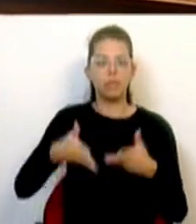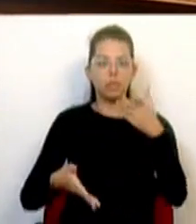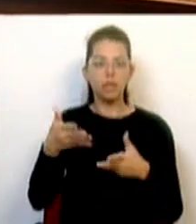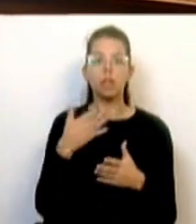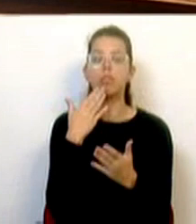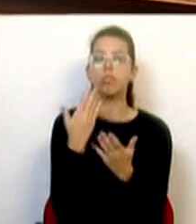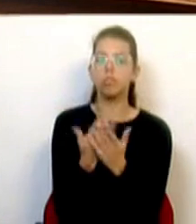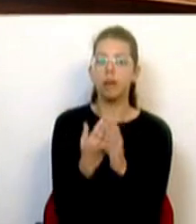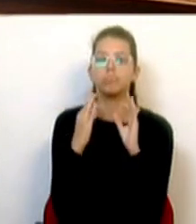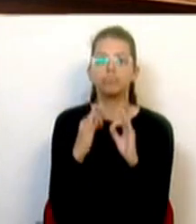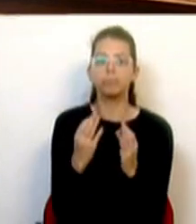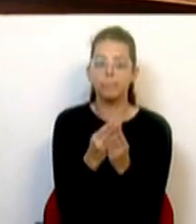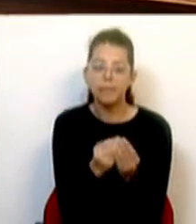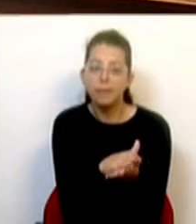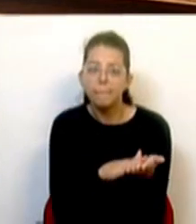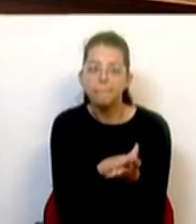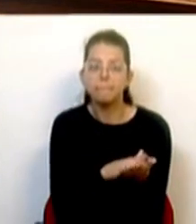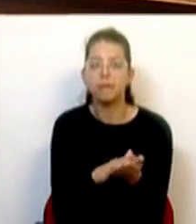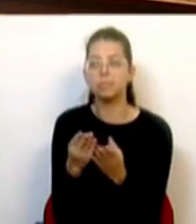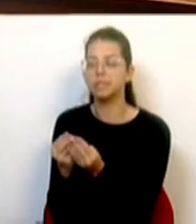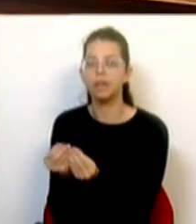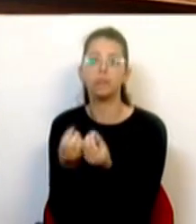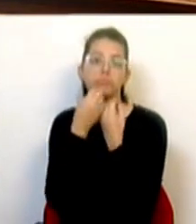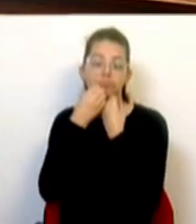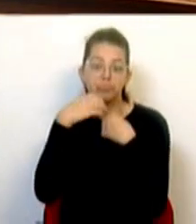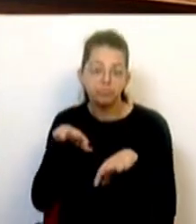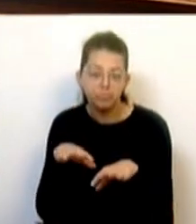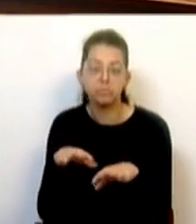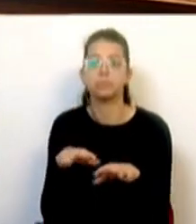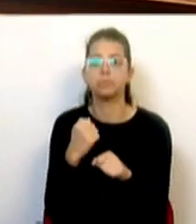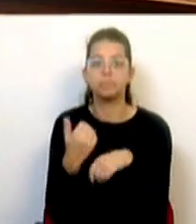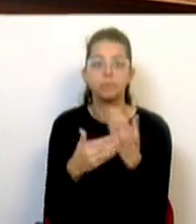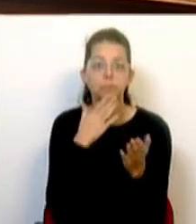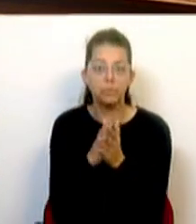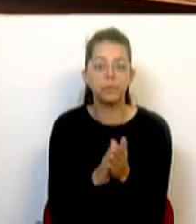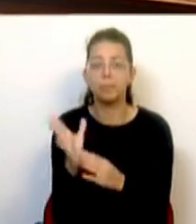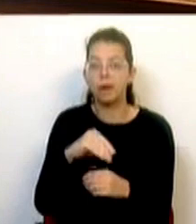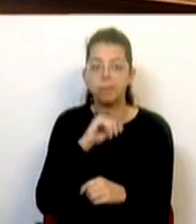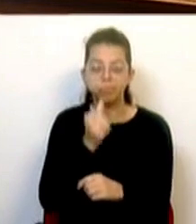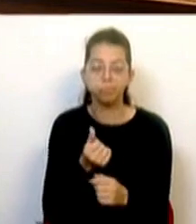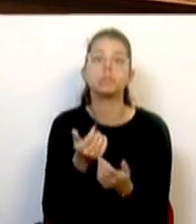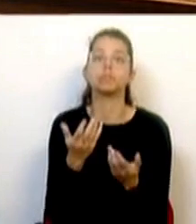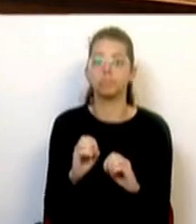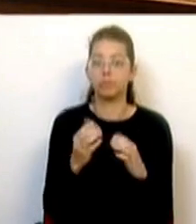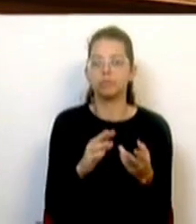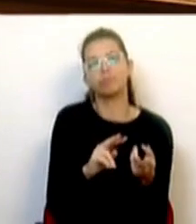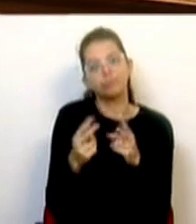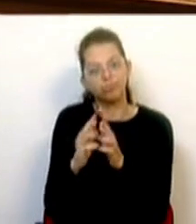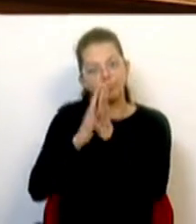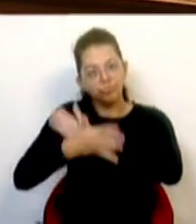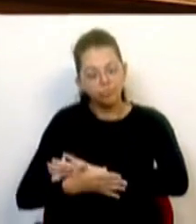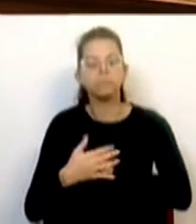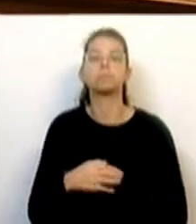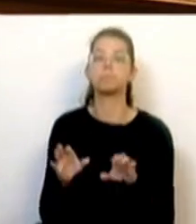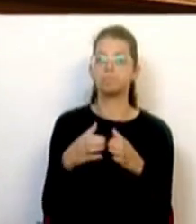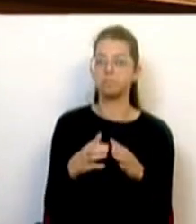matéria-prima disponível em materiais que perderam o seu uso, para os quais tinham sido inicialmente programados. O Partido Socialista ou o Grupo